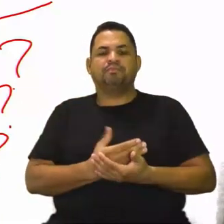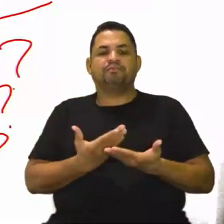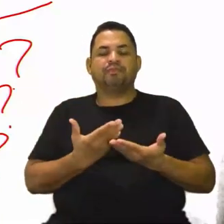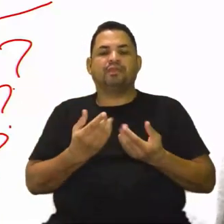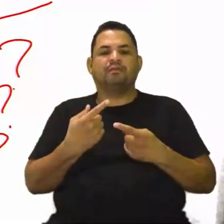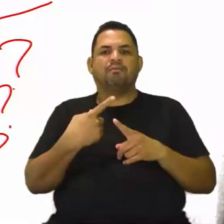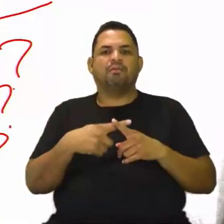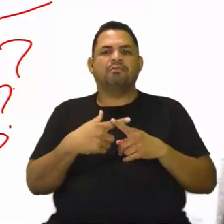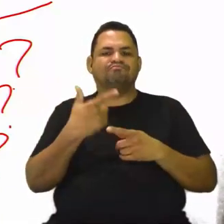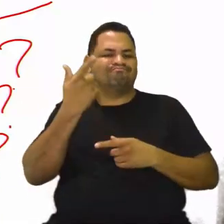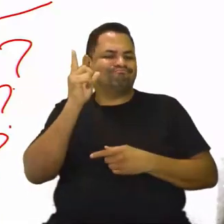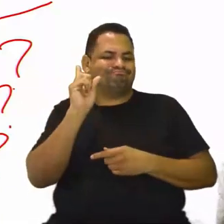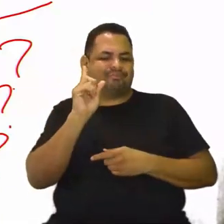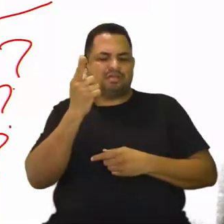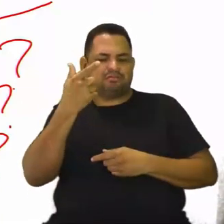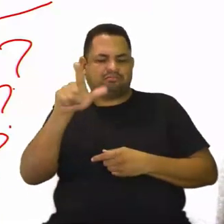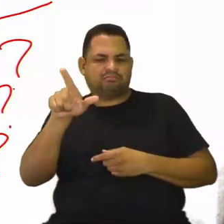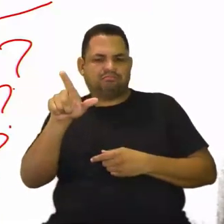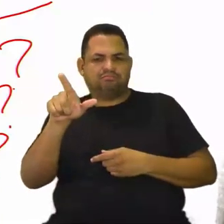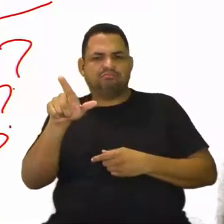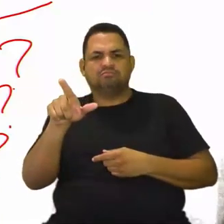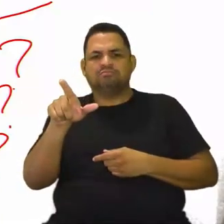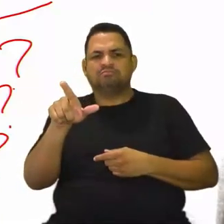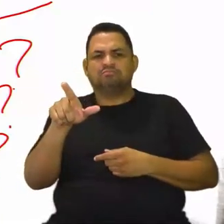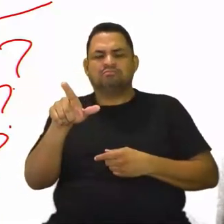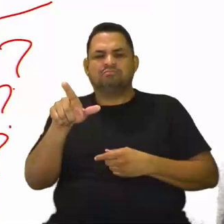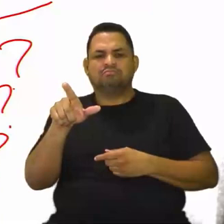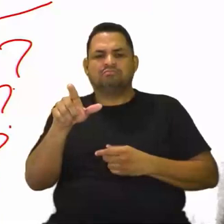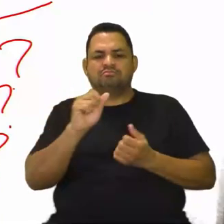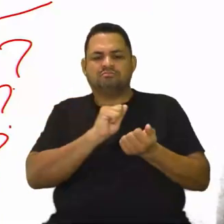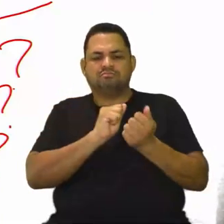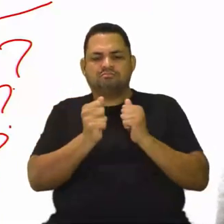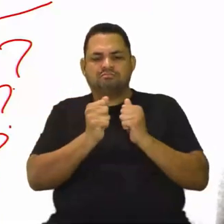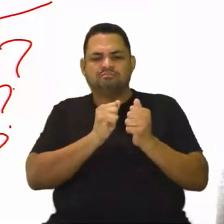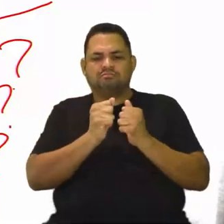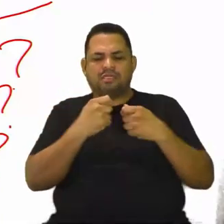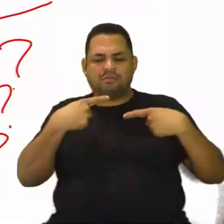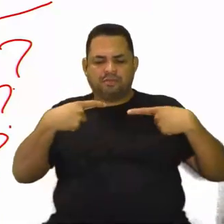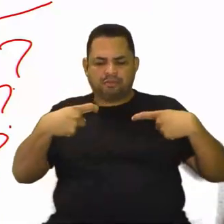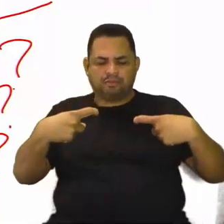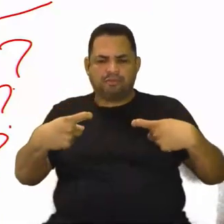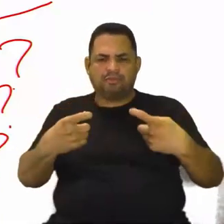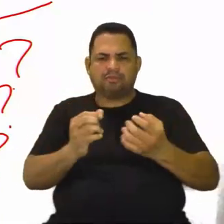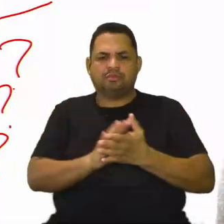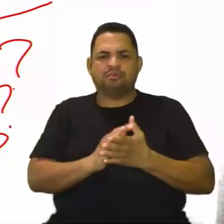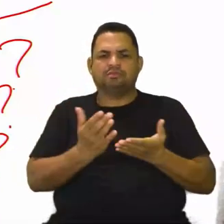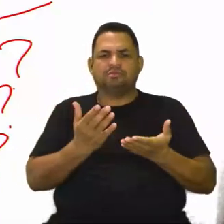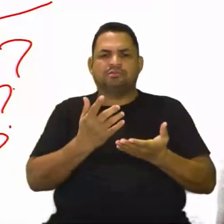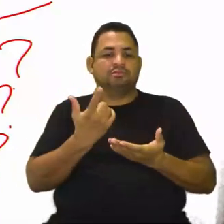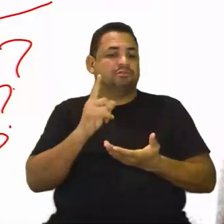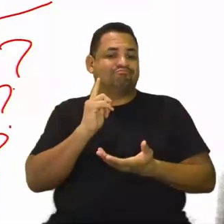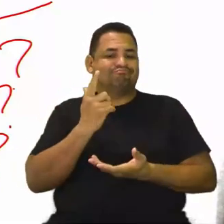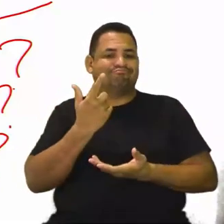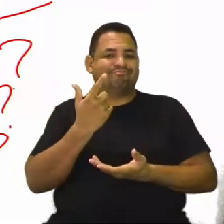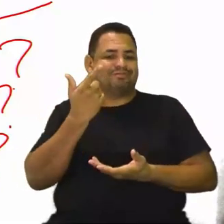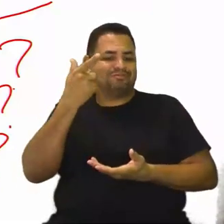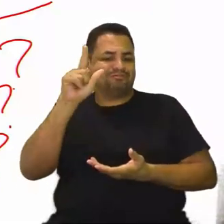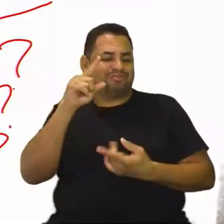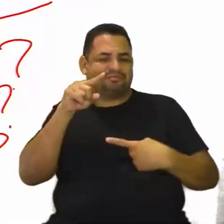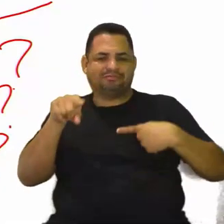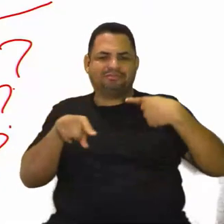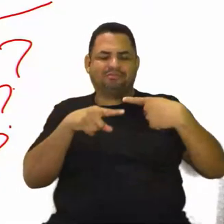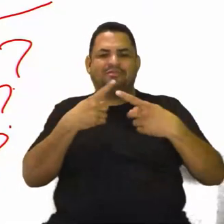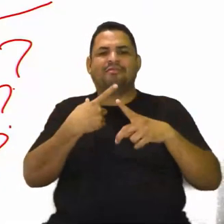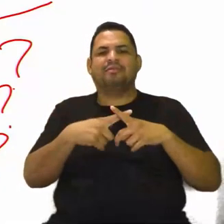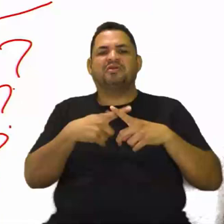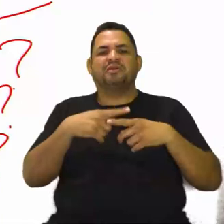E por não conseguir controlar esses conflitos, eles não cumprem o papel. Por quê?